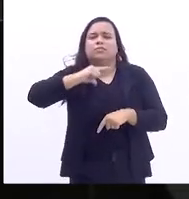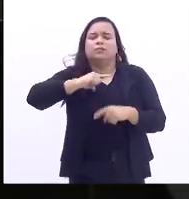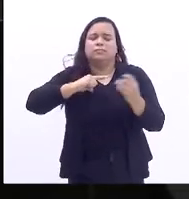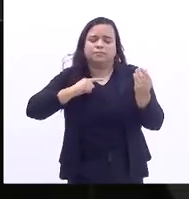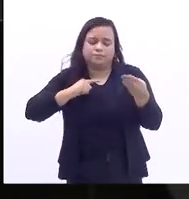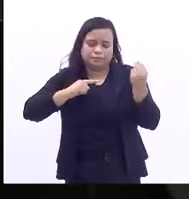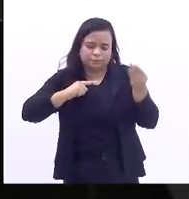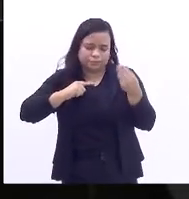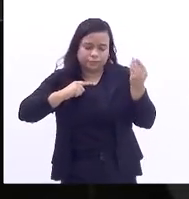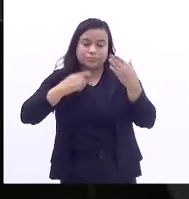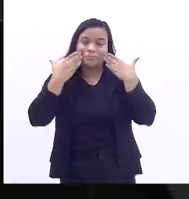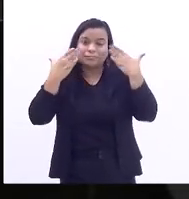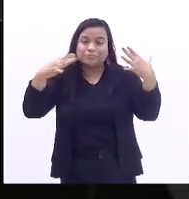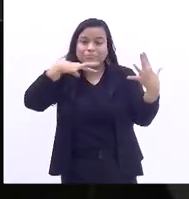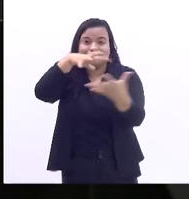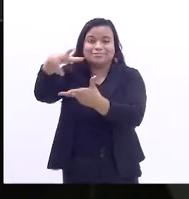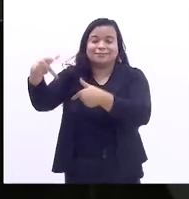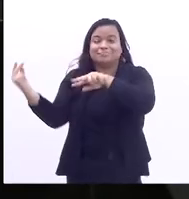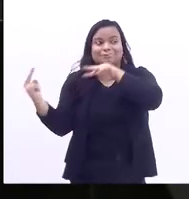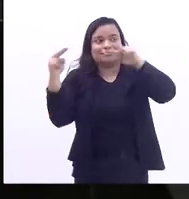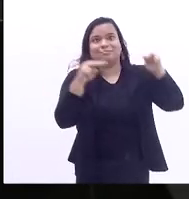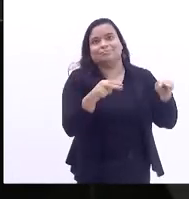mundiais.